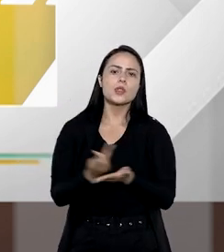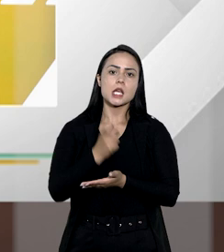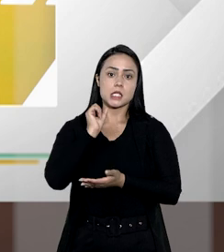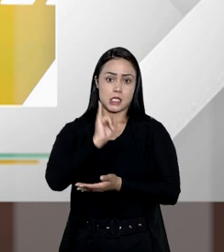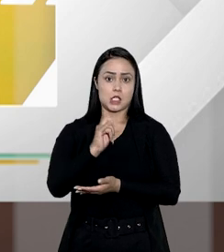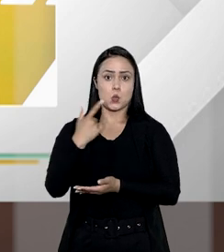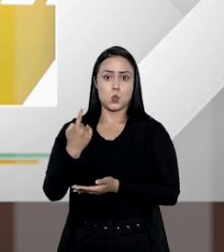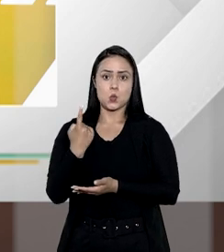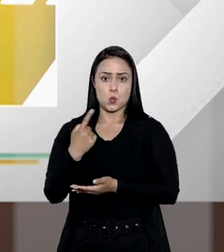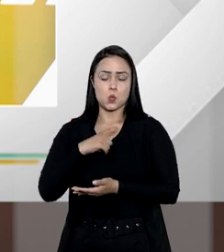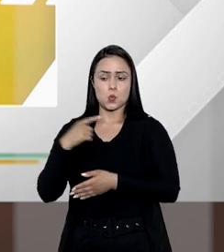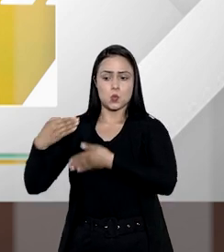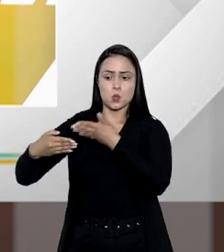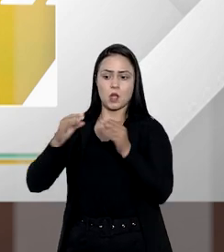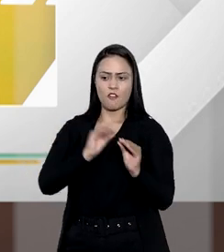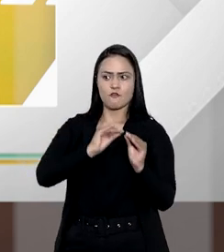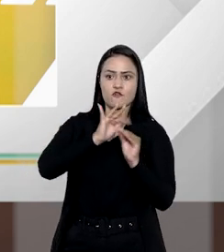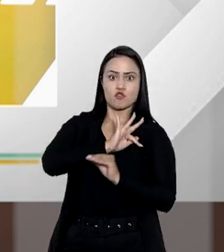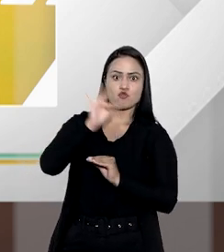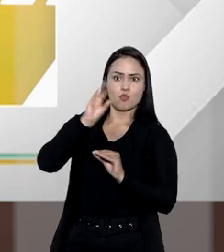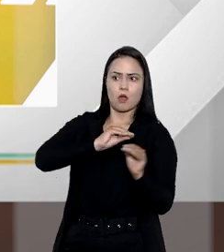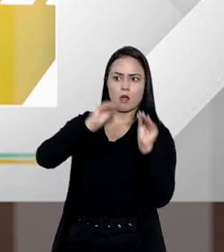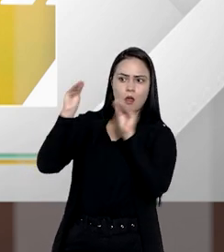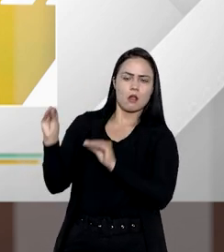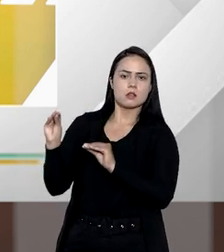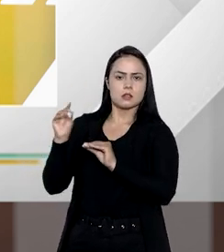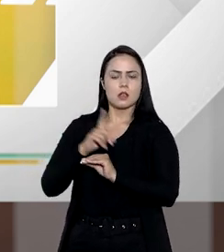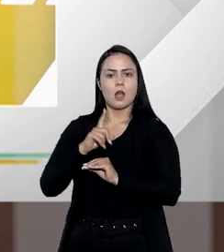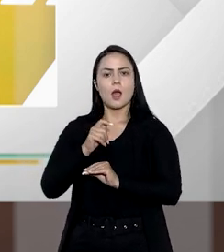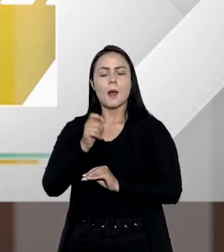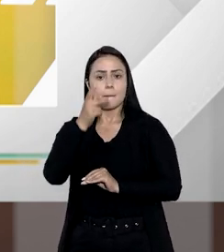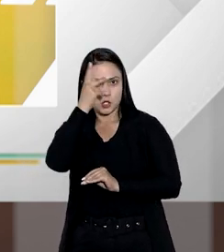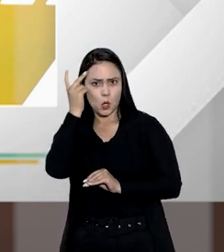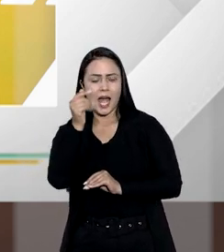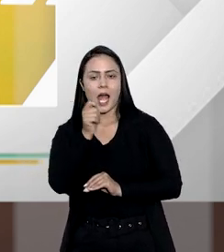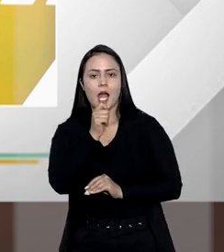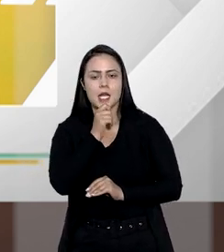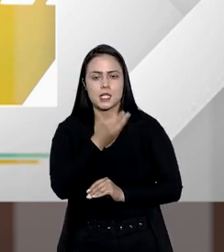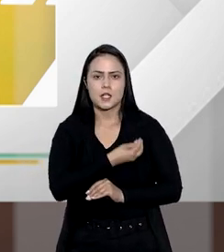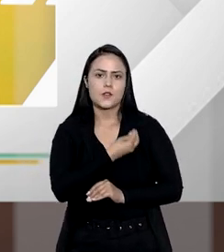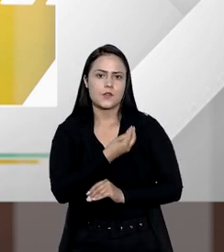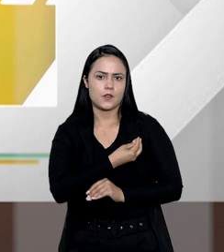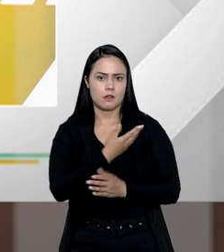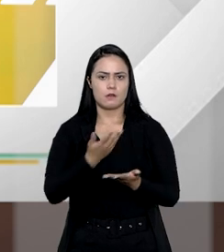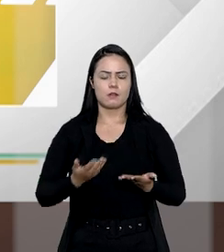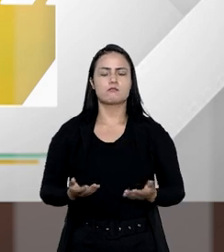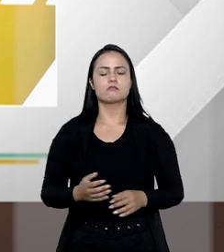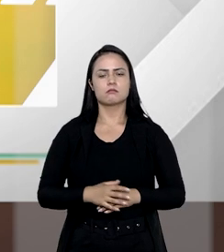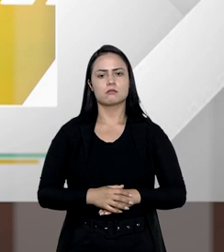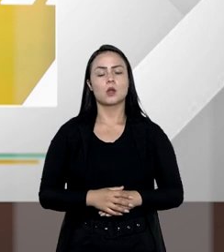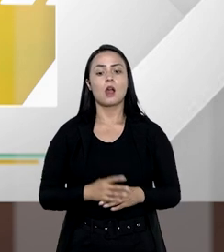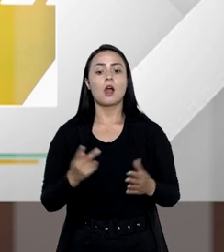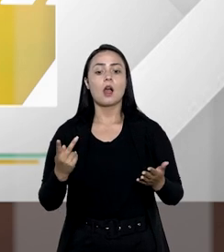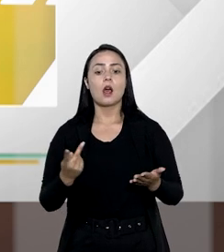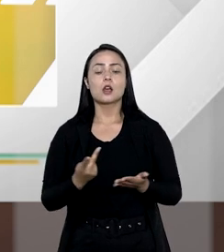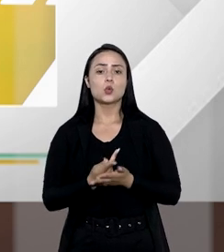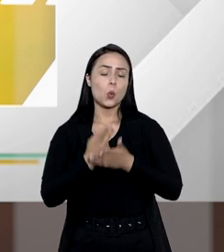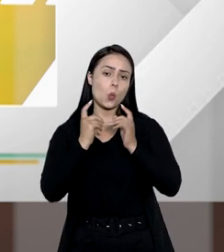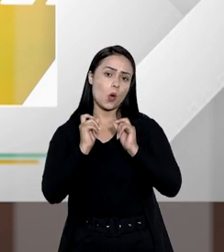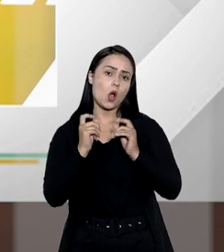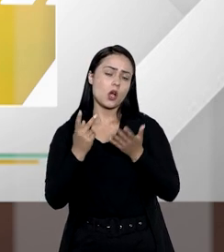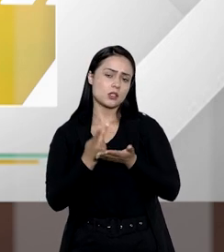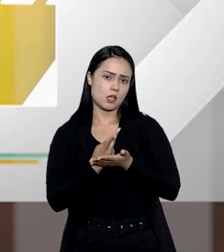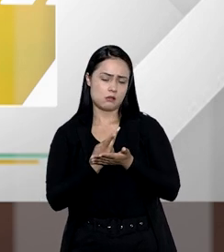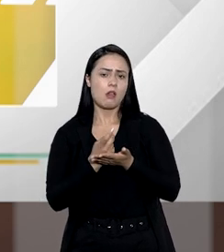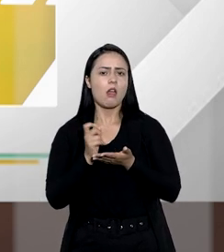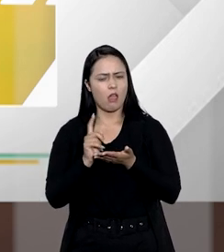herdeiros decidir transacionar sobre a futura herança dessa pessoa ainda viva. Bom, em realidade, o que acontece aí